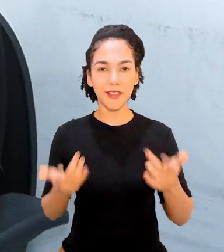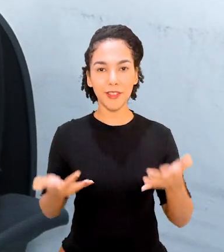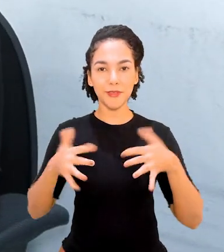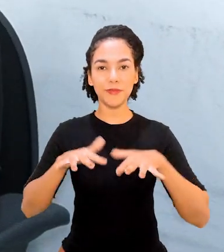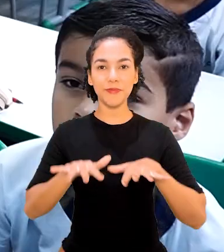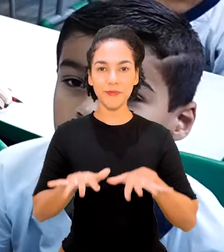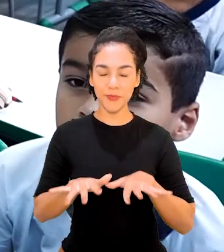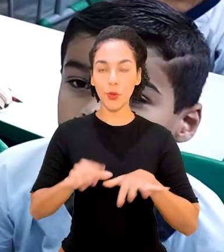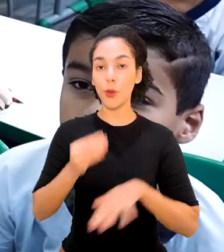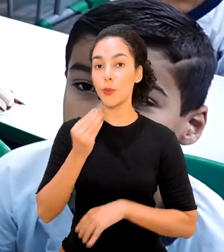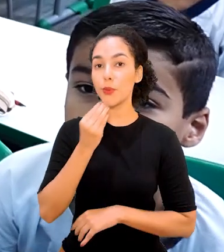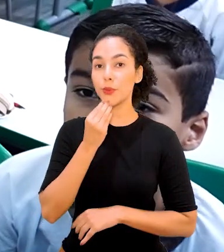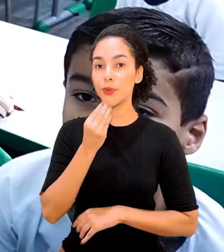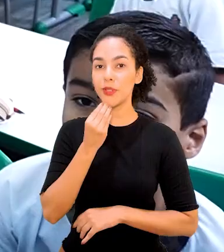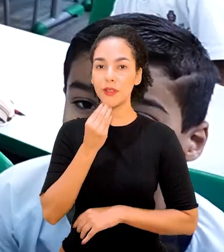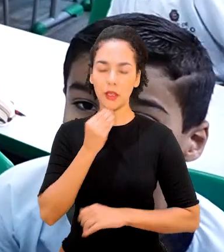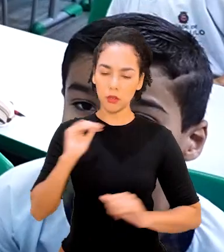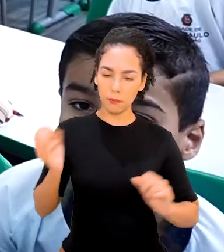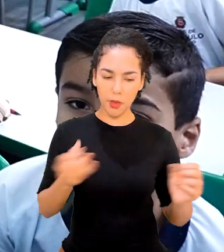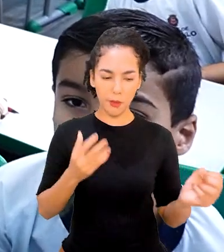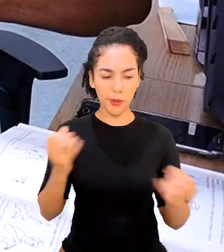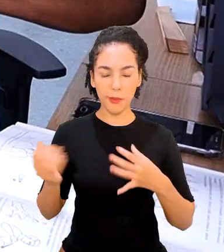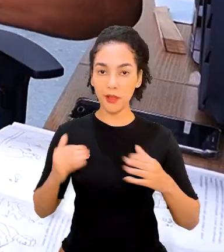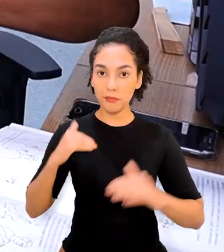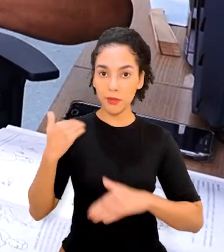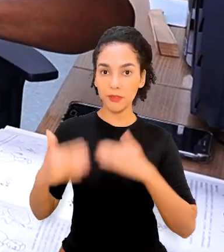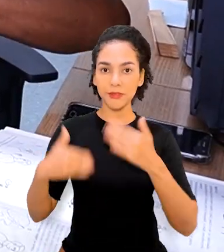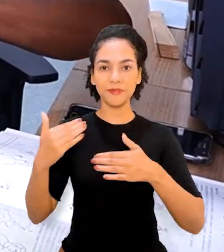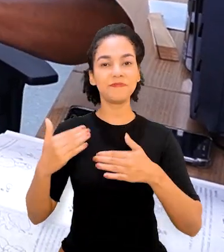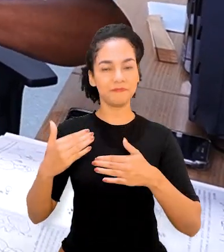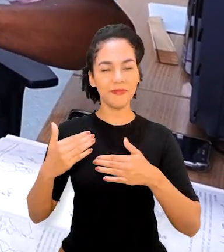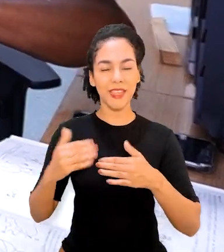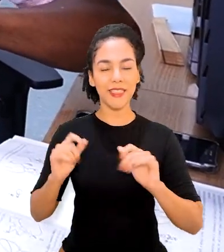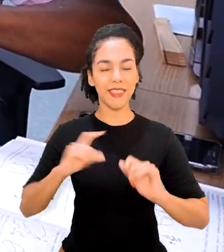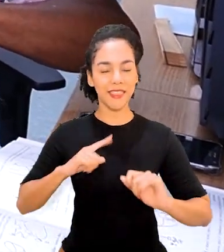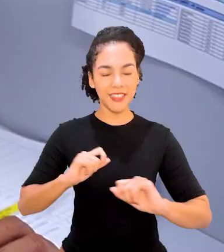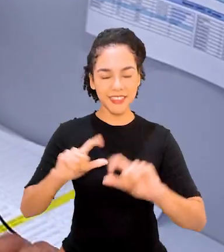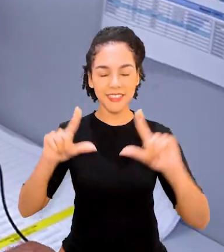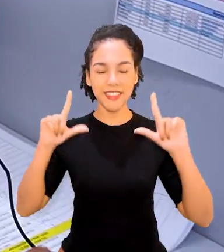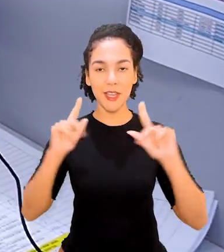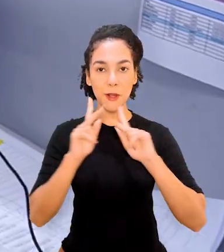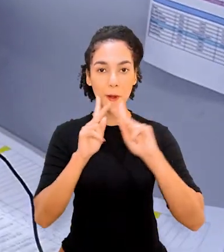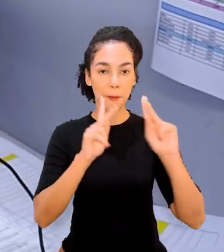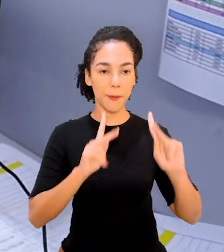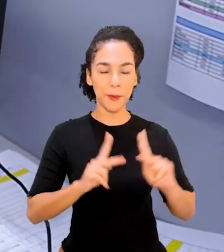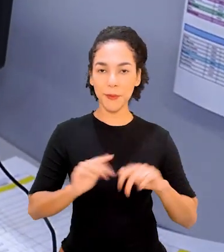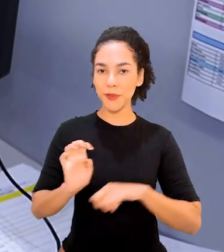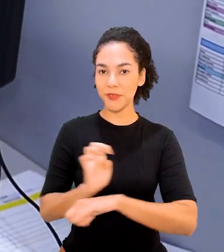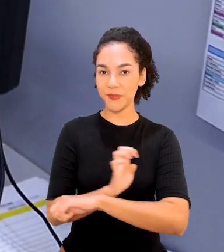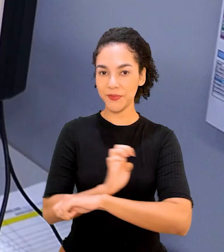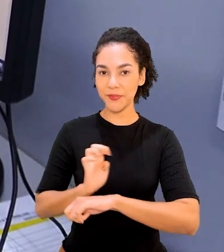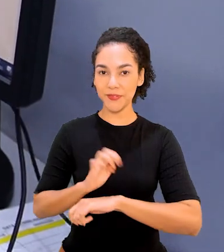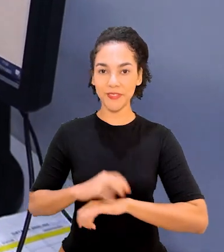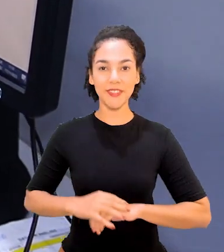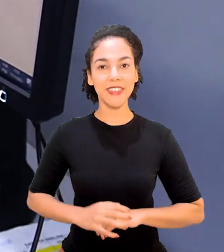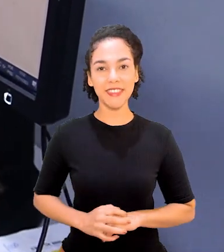inclusão, oportunidade, inovação e crescimento são pontos que merecem destaque no programa de estágio.